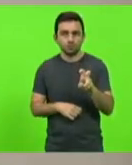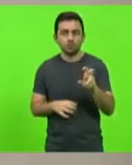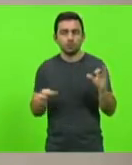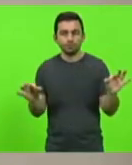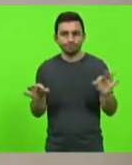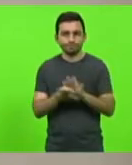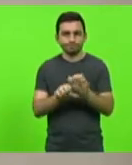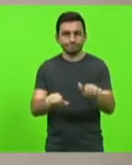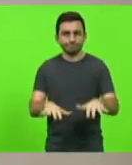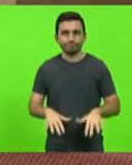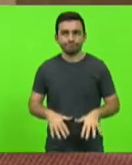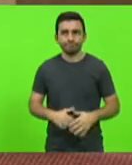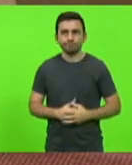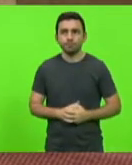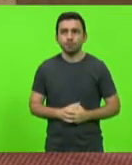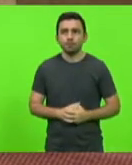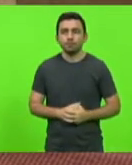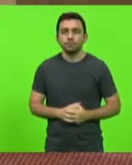encerrada a presente sessão.